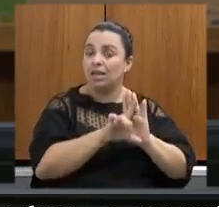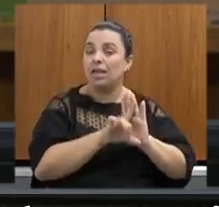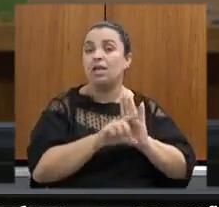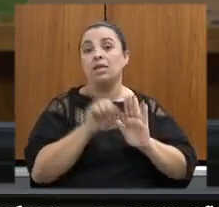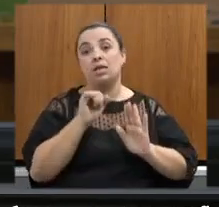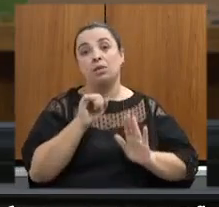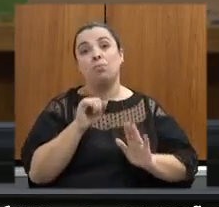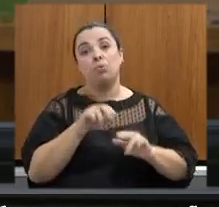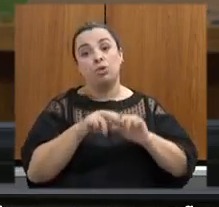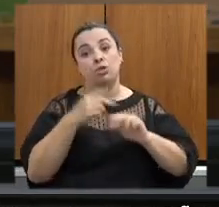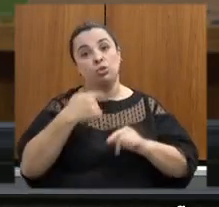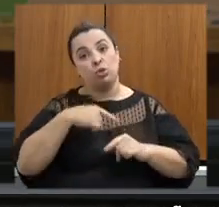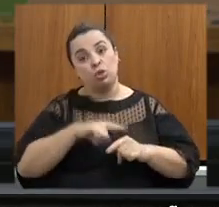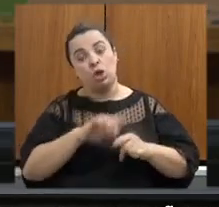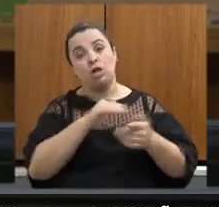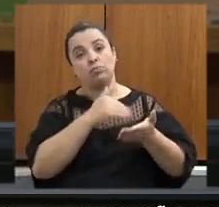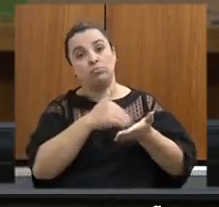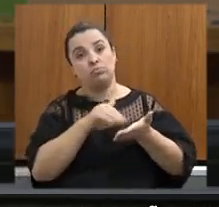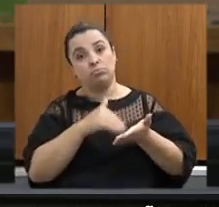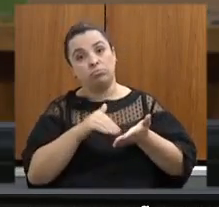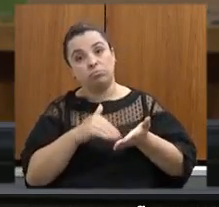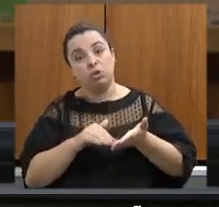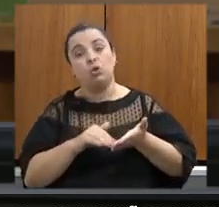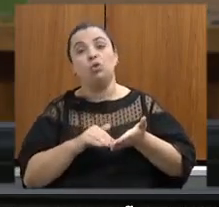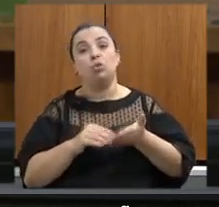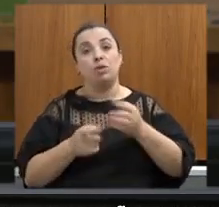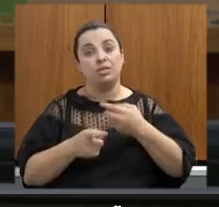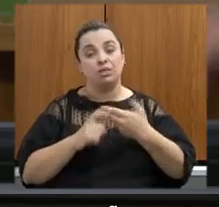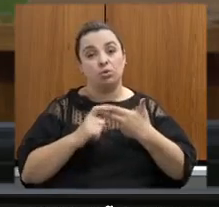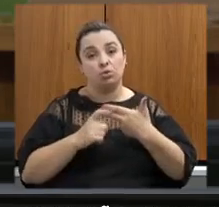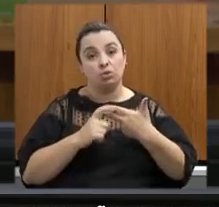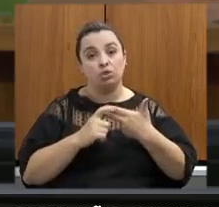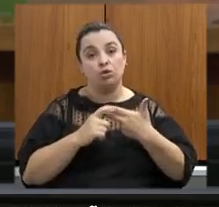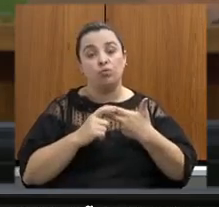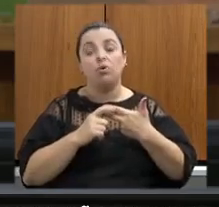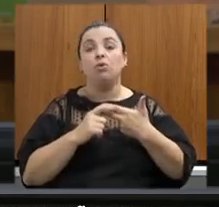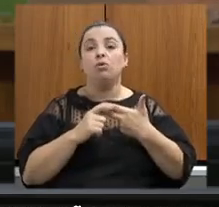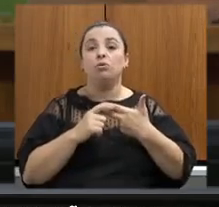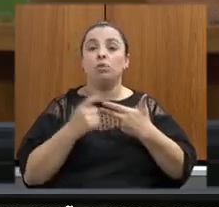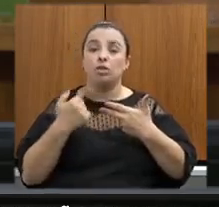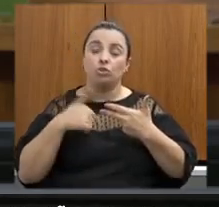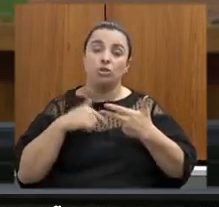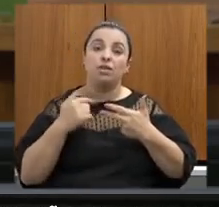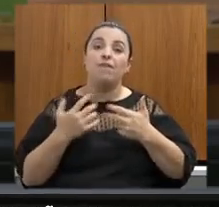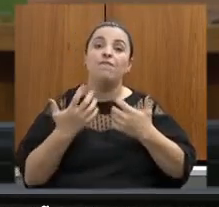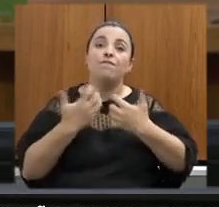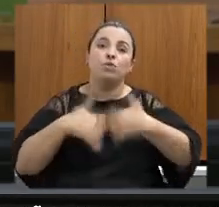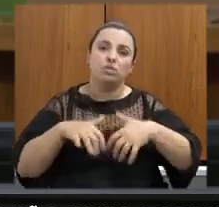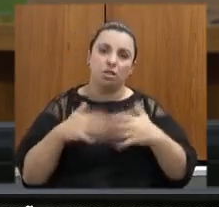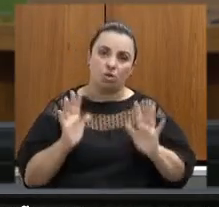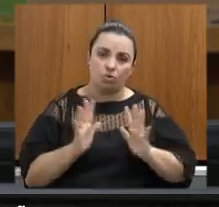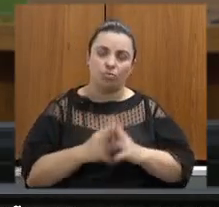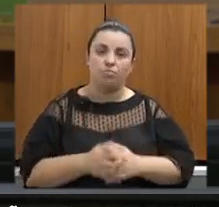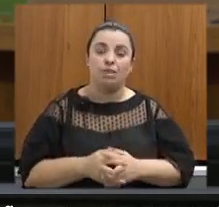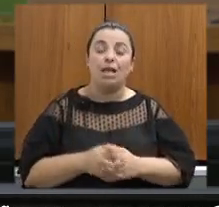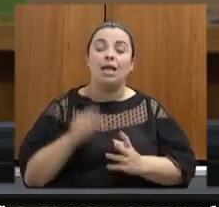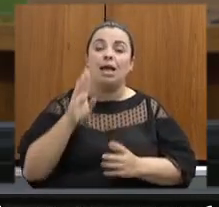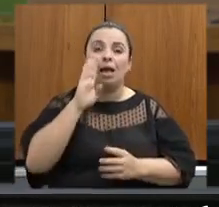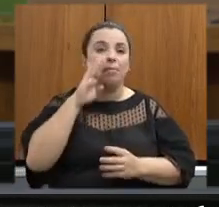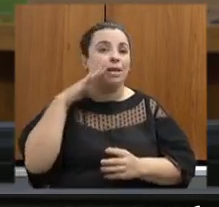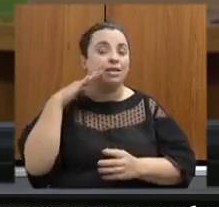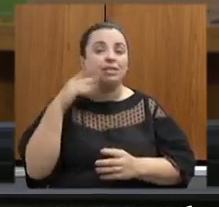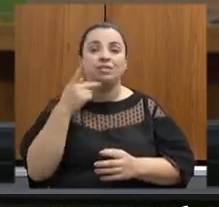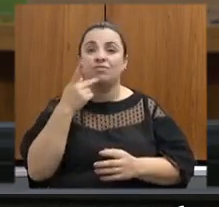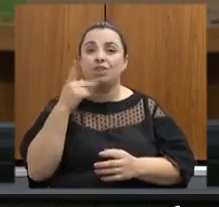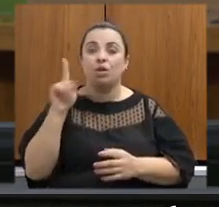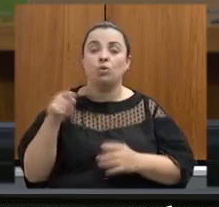executivo no exercício das nossas funções deputada Beatriz menciona sobre